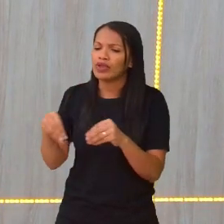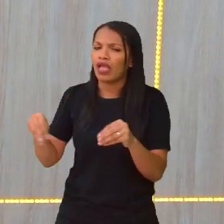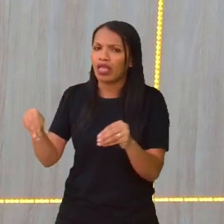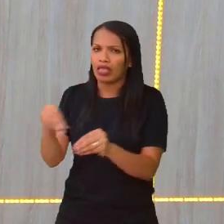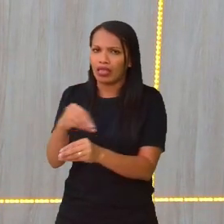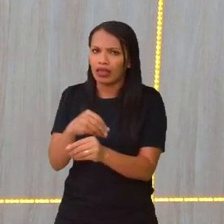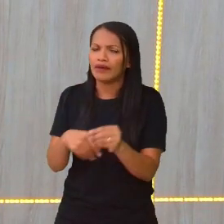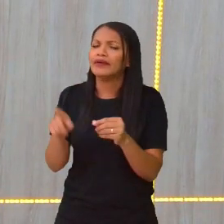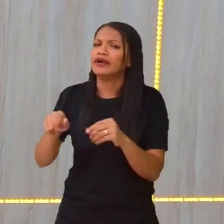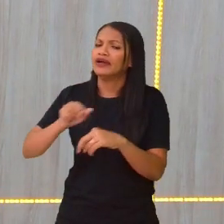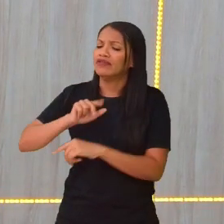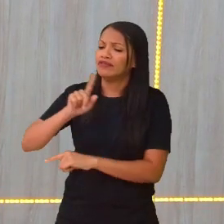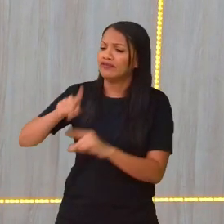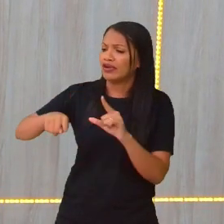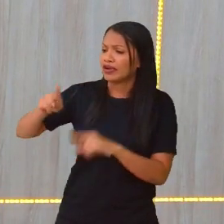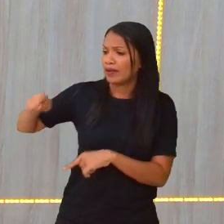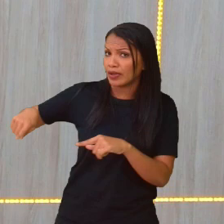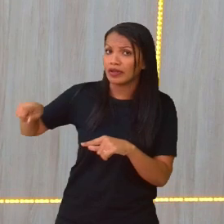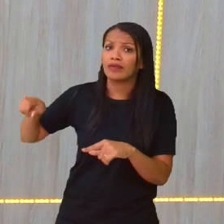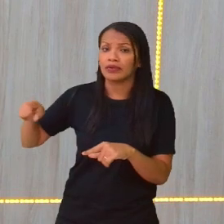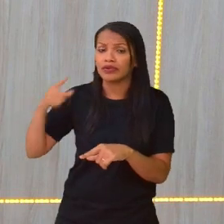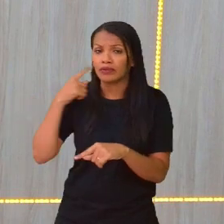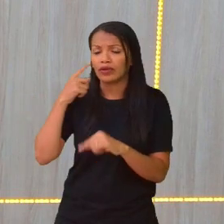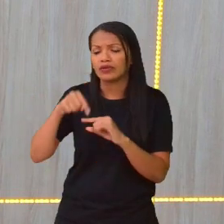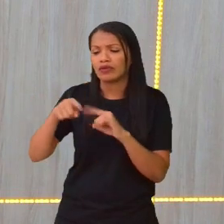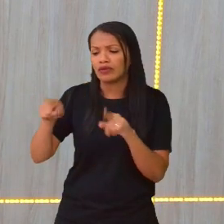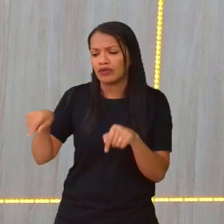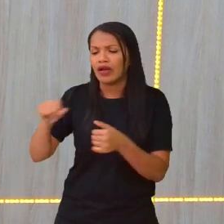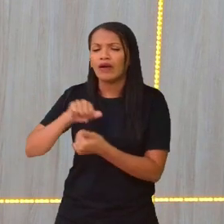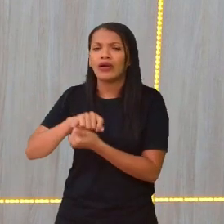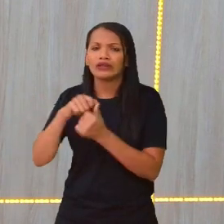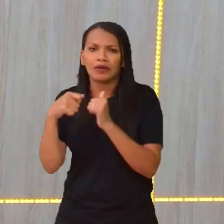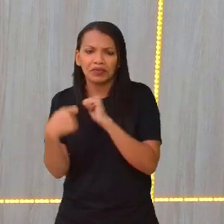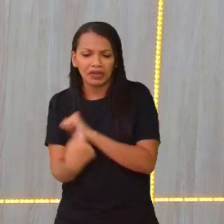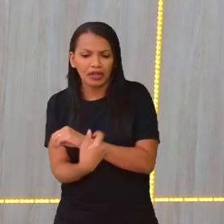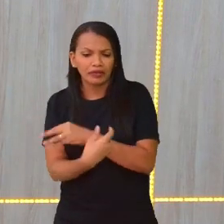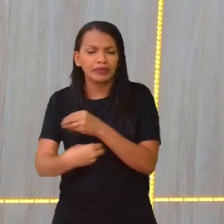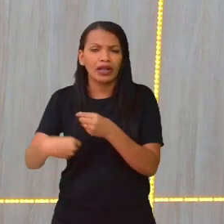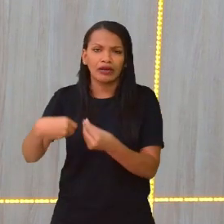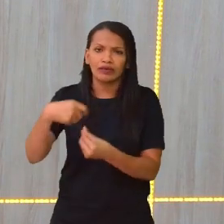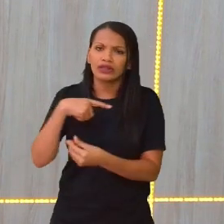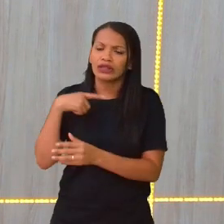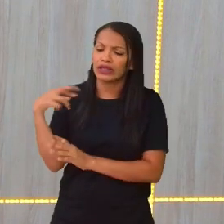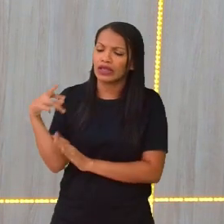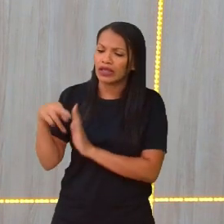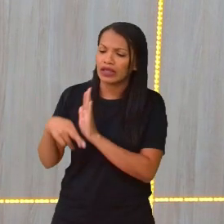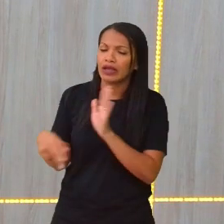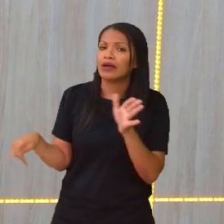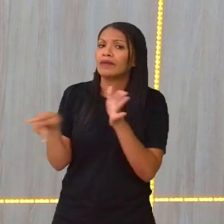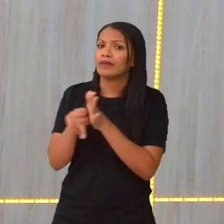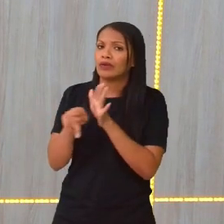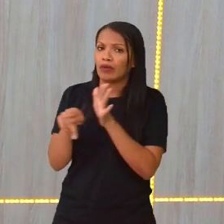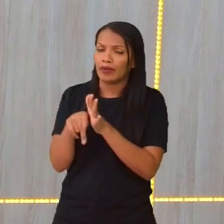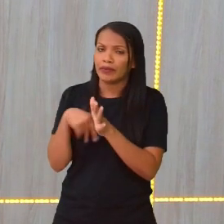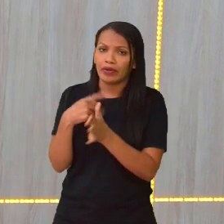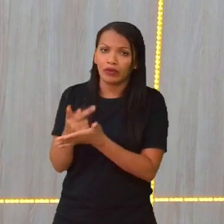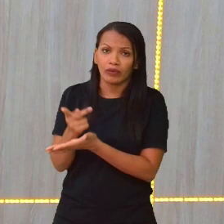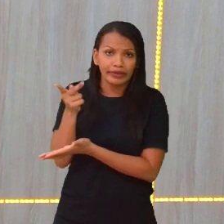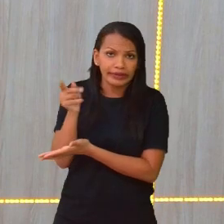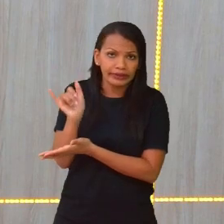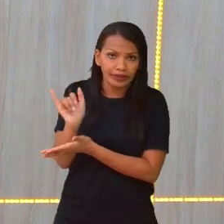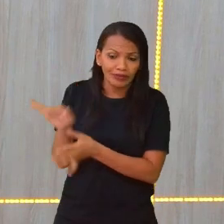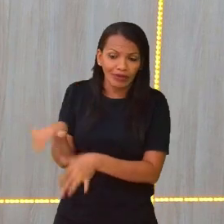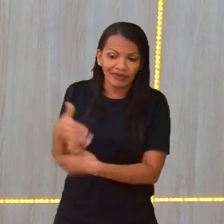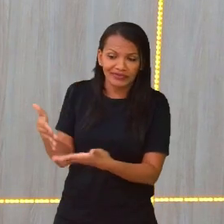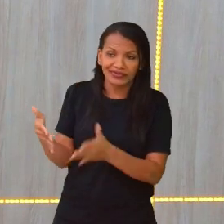variabilidade do futebol de campo, mas adaptado para areia. Então, a gente tem regras específicas para acontecer esse